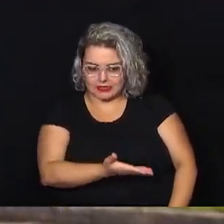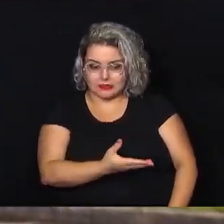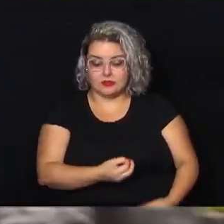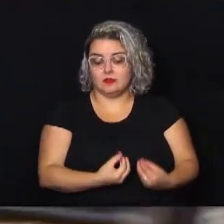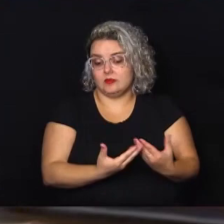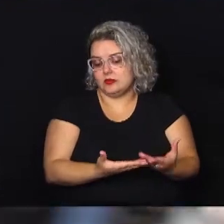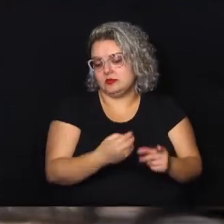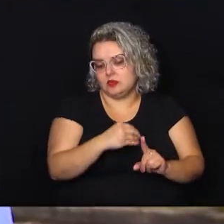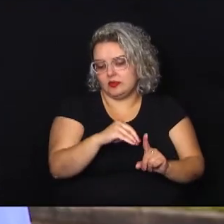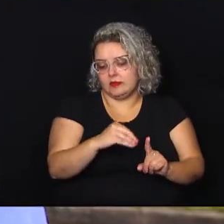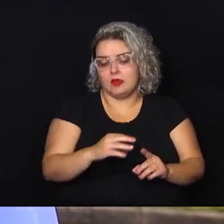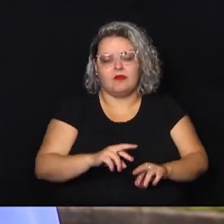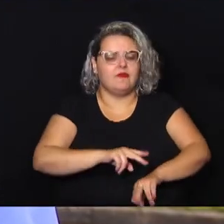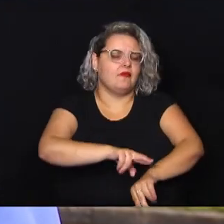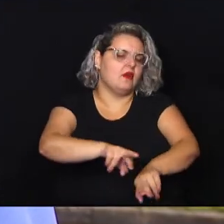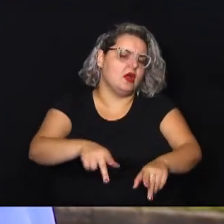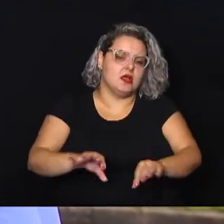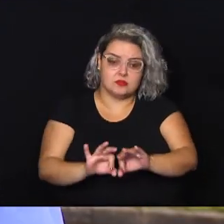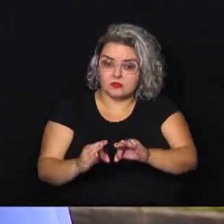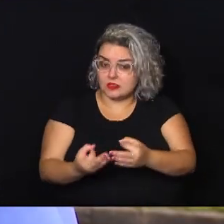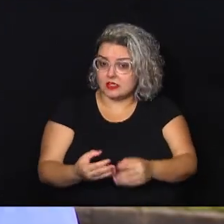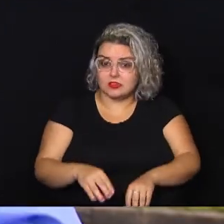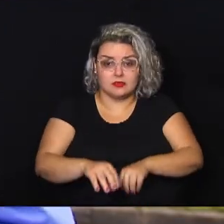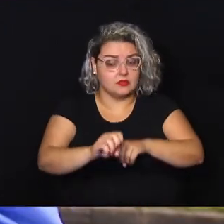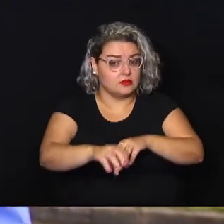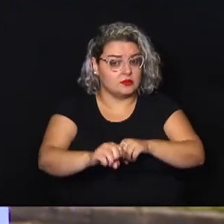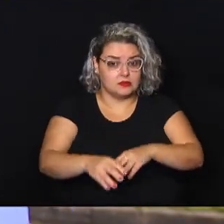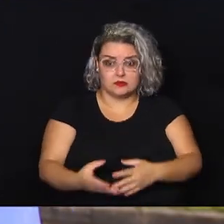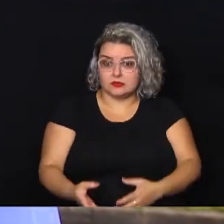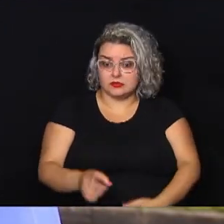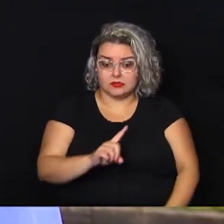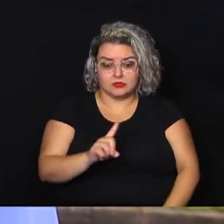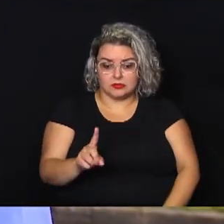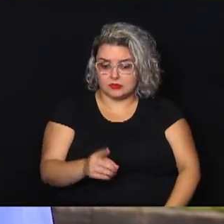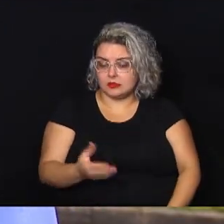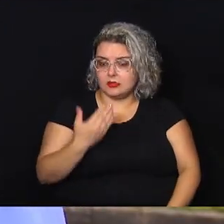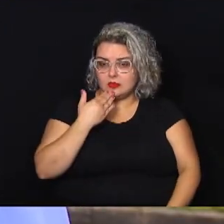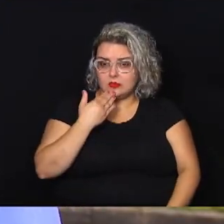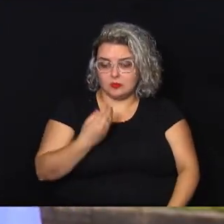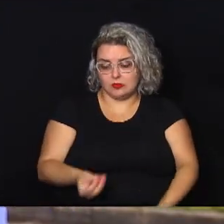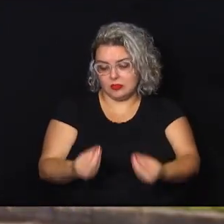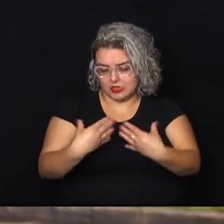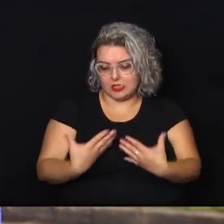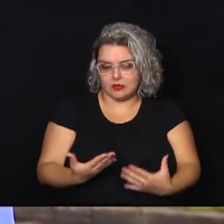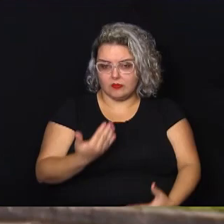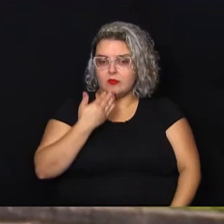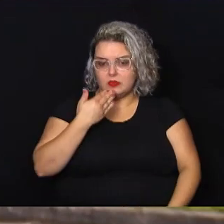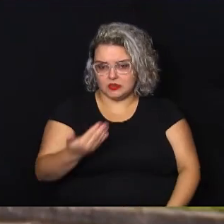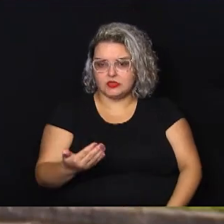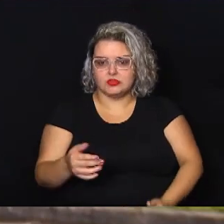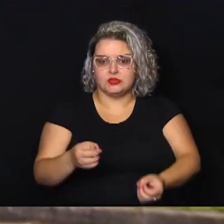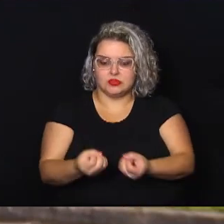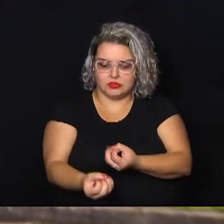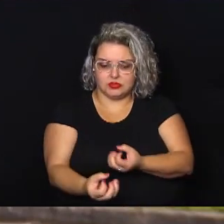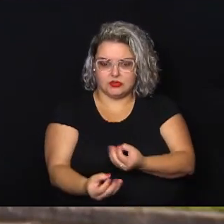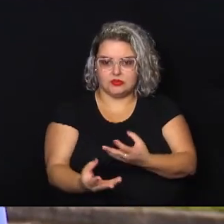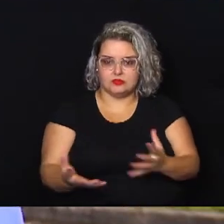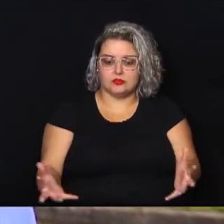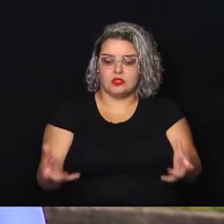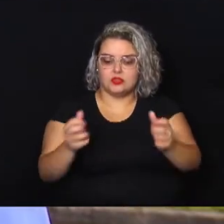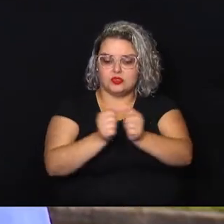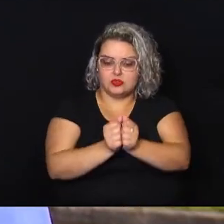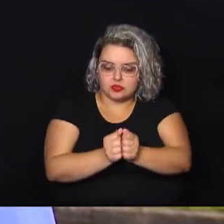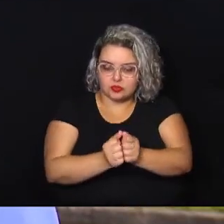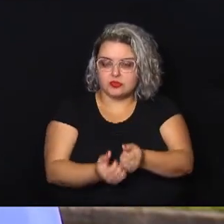Muitas dessas famílias, a educação ainda não me passou, eu vou fazer um requerimento de informações, para a gente conseguir fazer o cruzamento do dado.